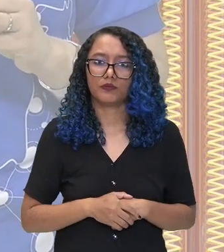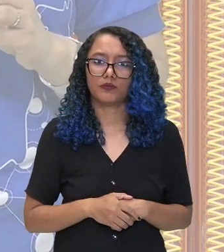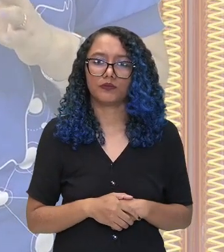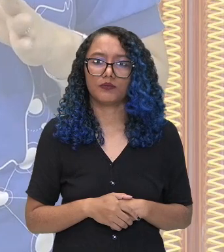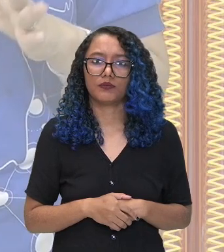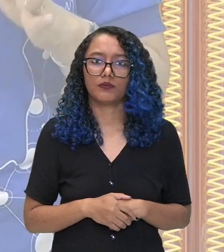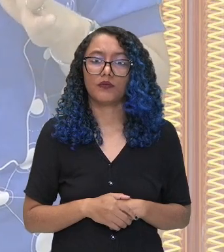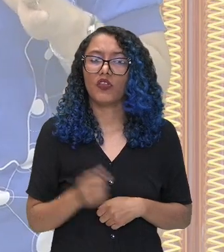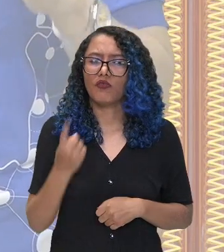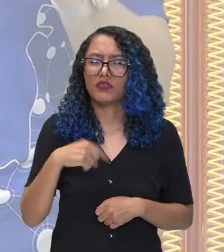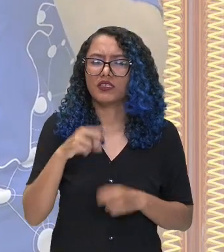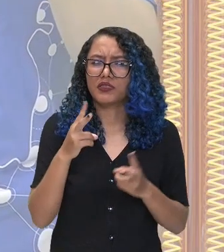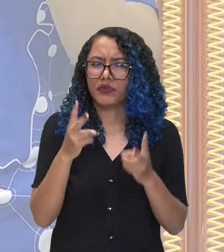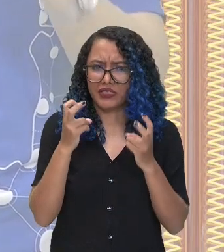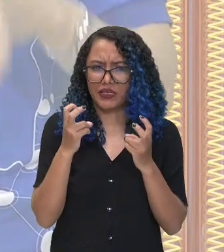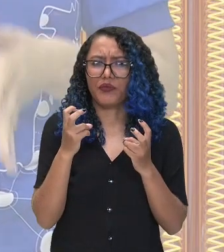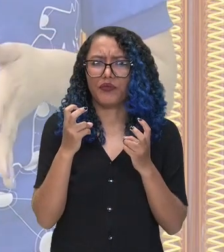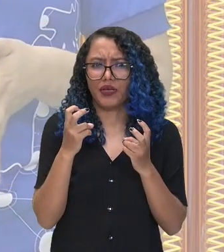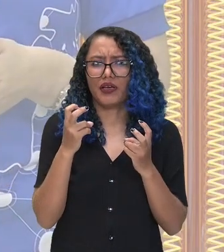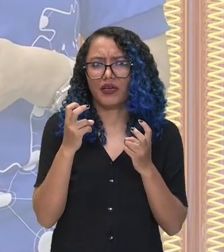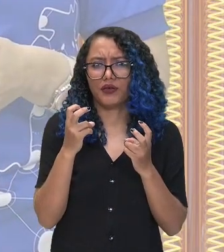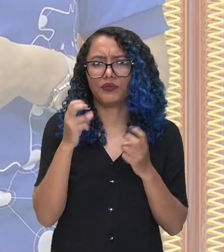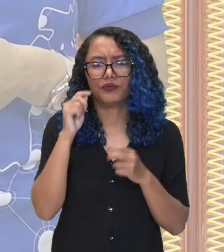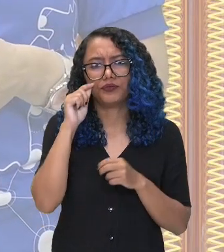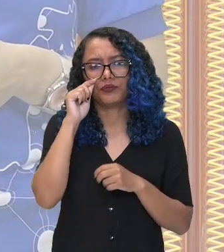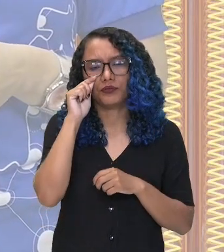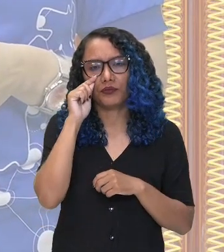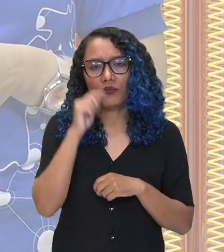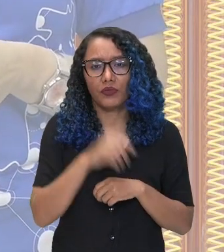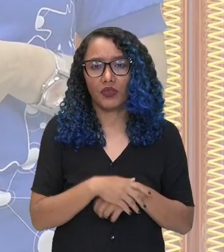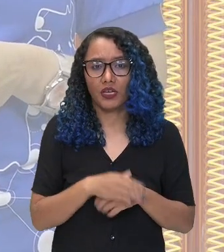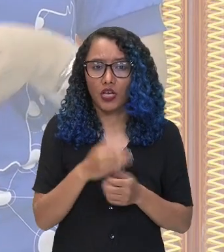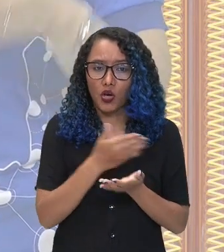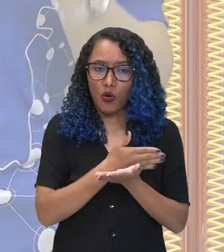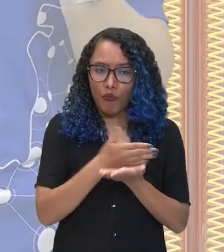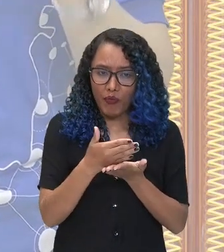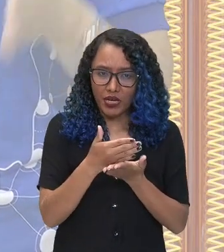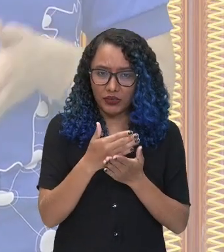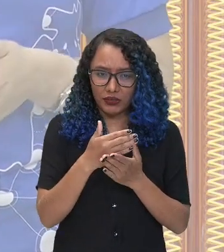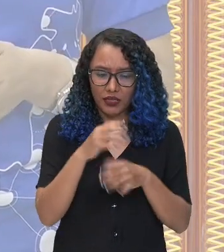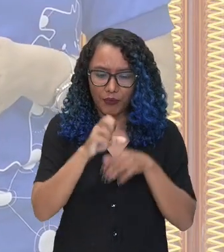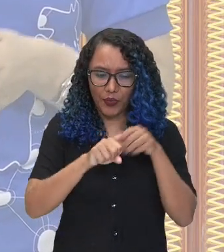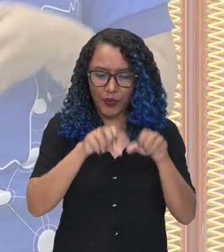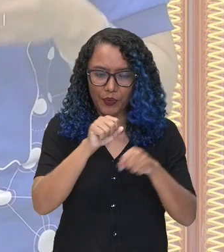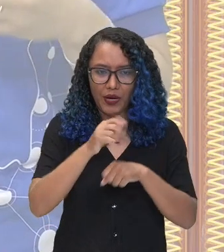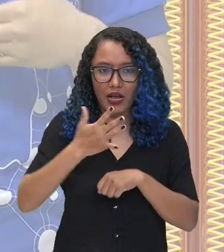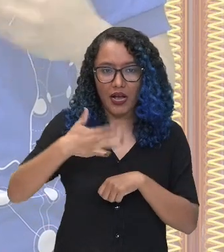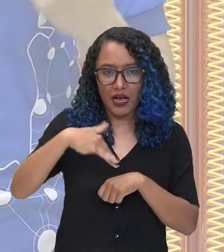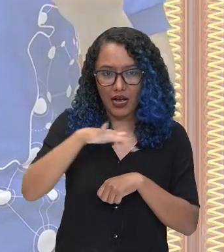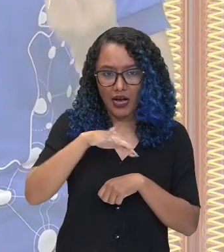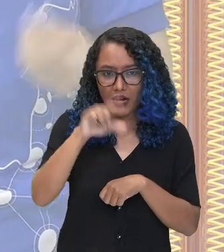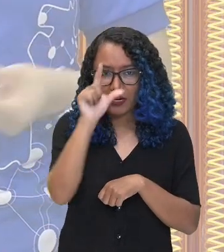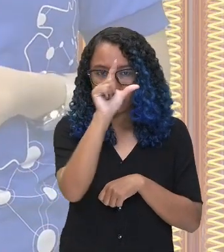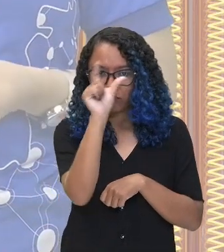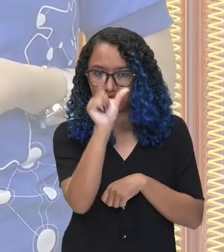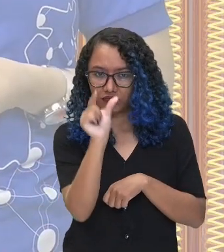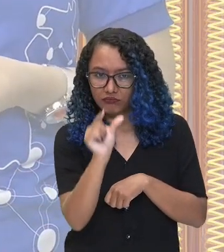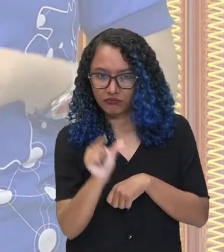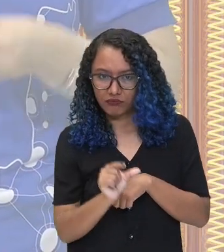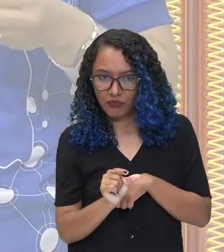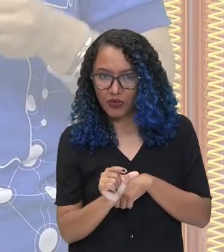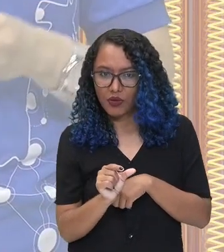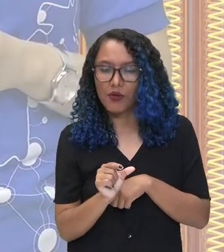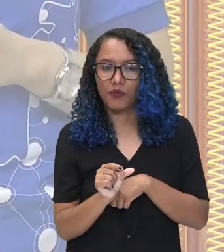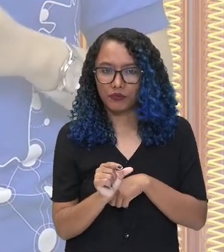Observem que eles habitavam ali, começaram a colonizar justamente a região litoral do que hoje nós conhecemos como Estados